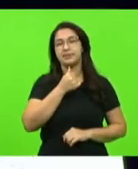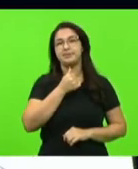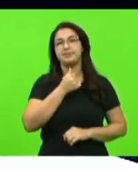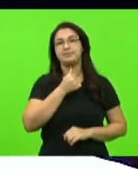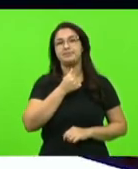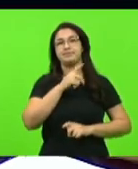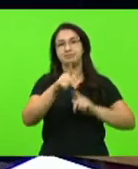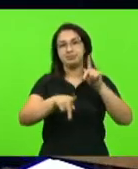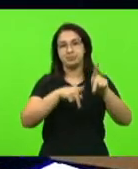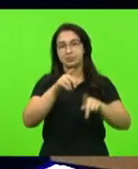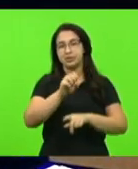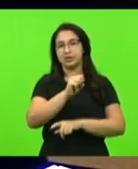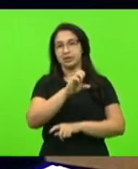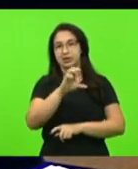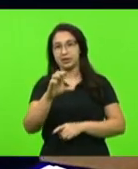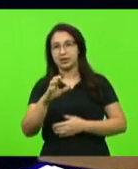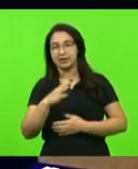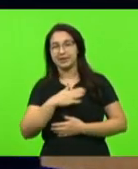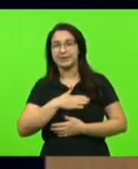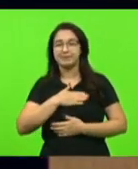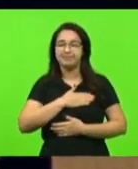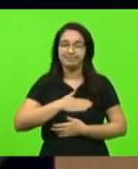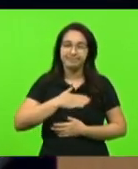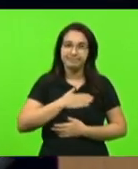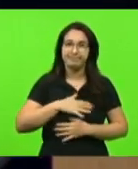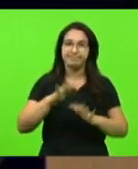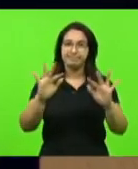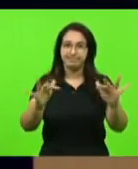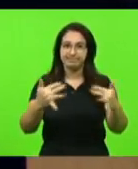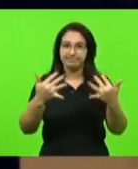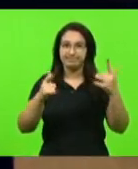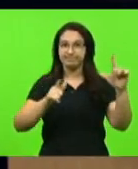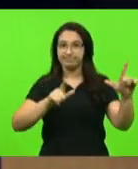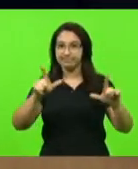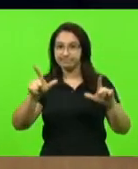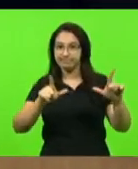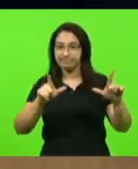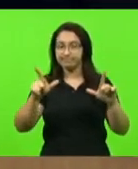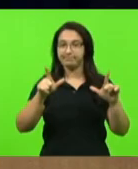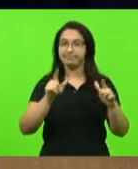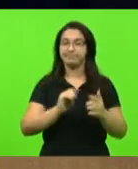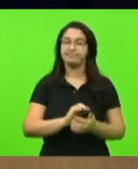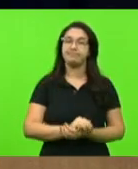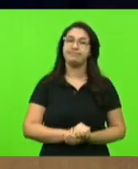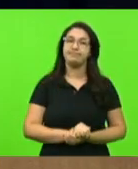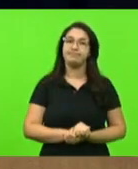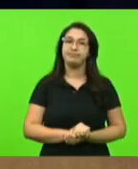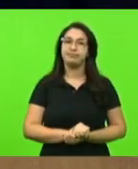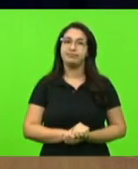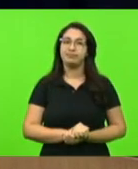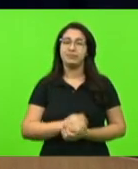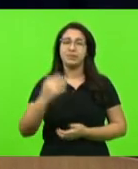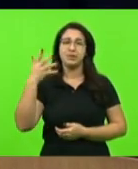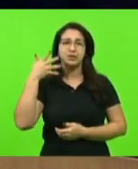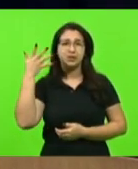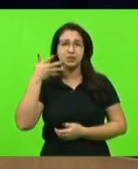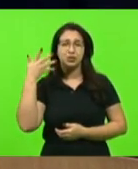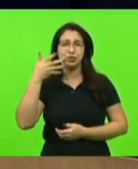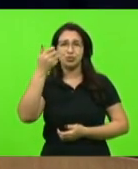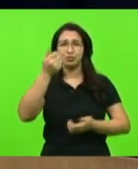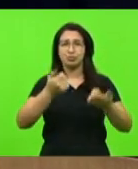catarinenses que acompanham esta sessão, trago aqui a angústia e o